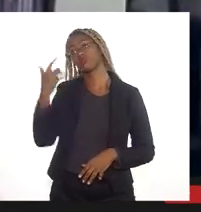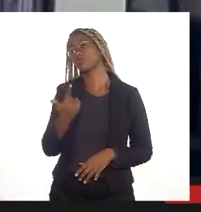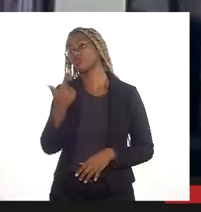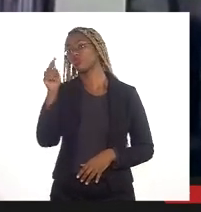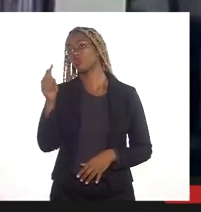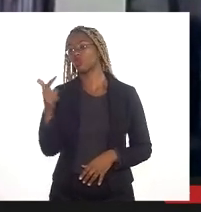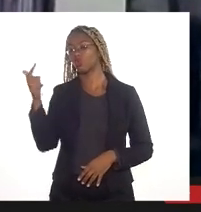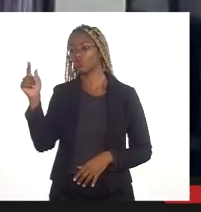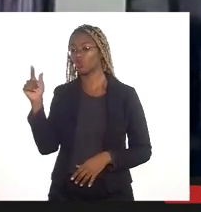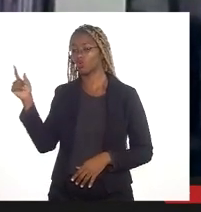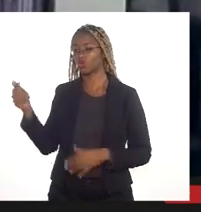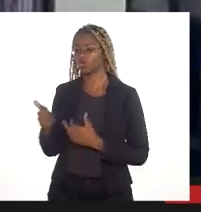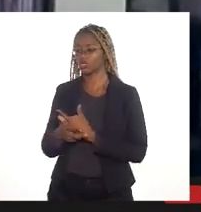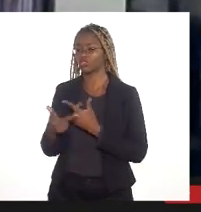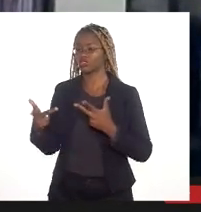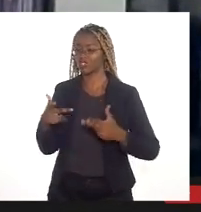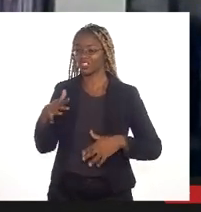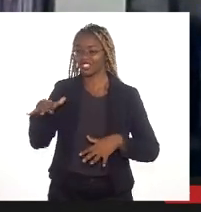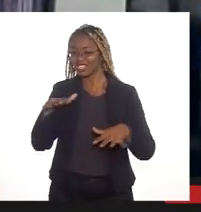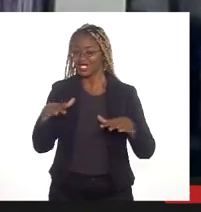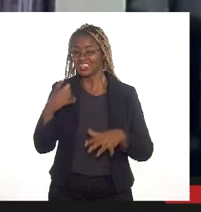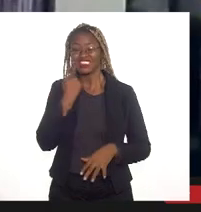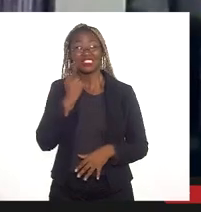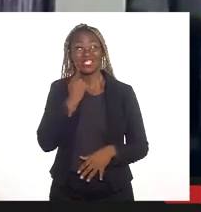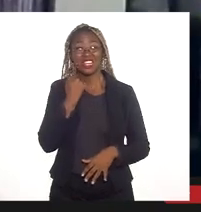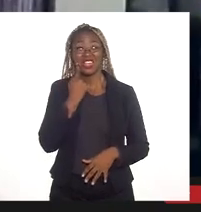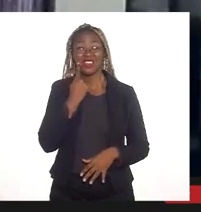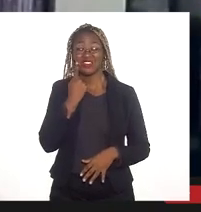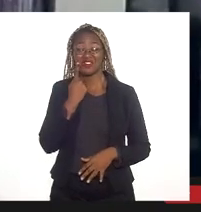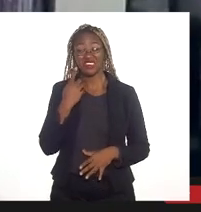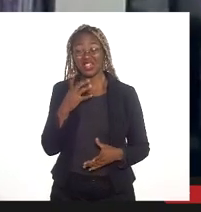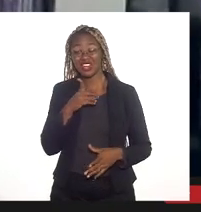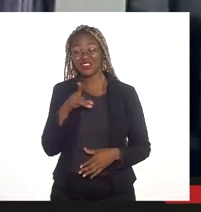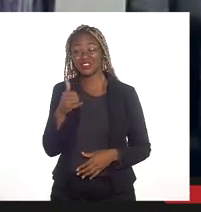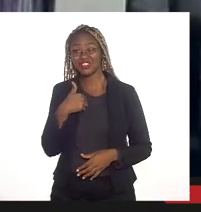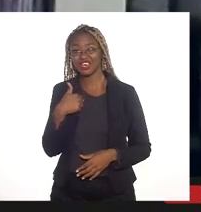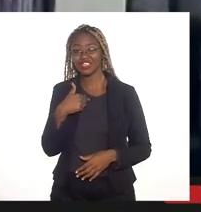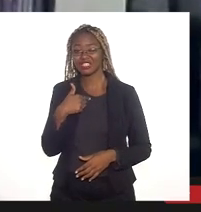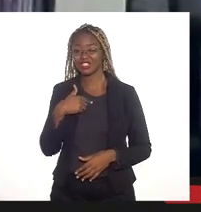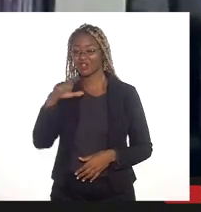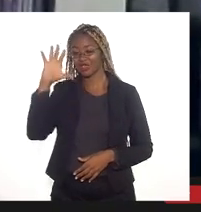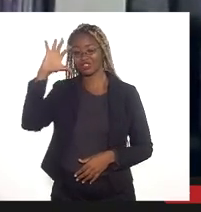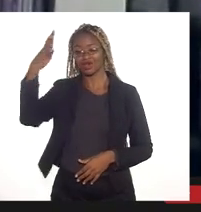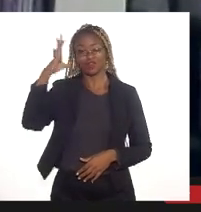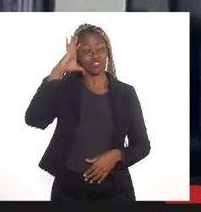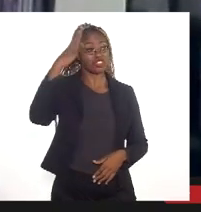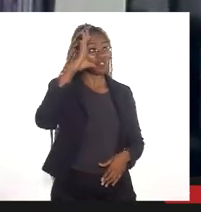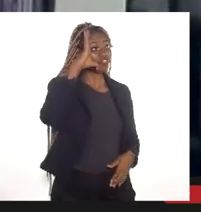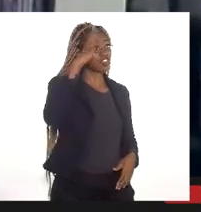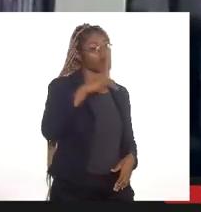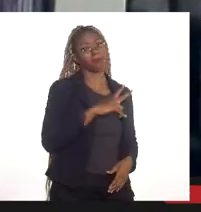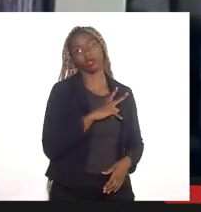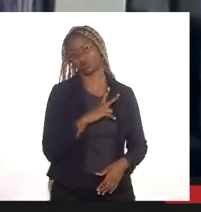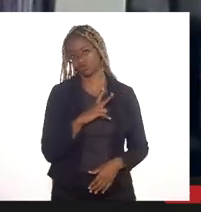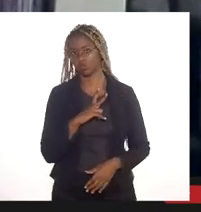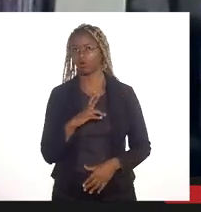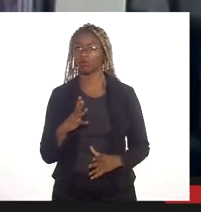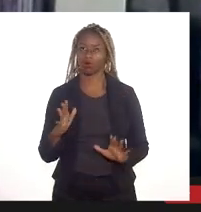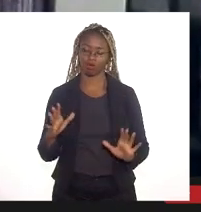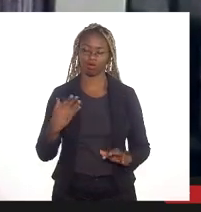paradas. Sexta-feira é um dia que eu tiro para resolver coisas pessoais,